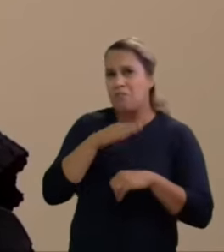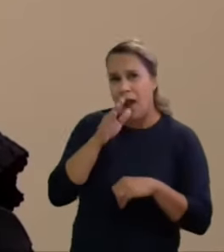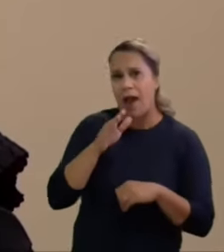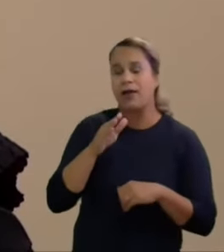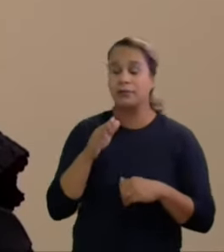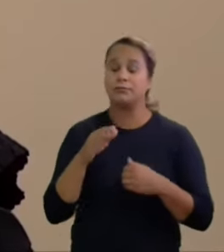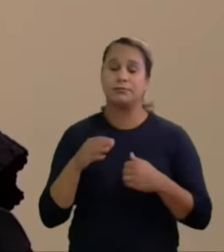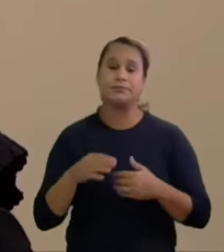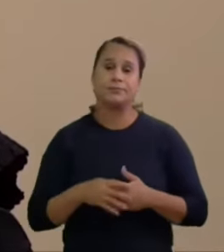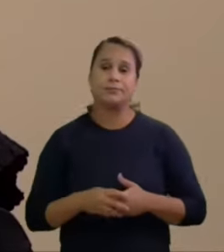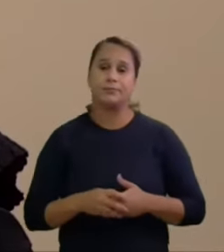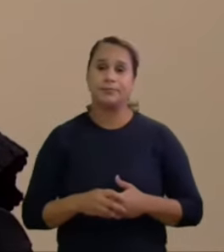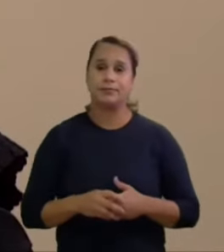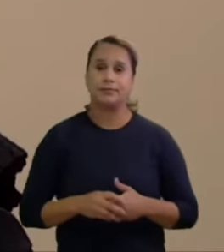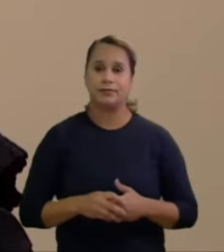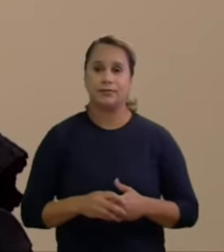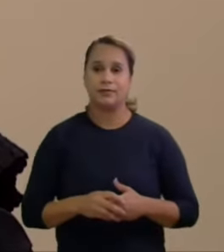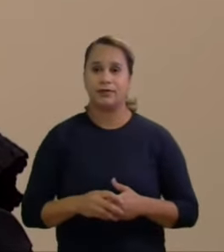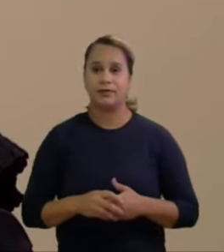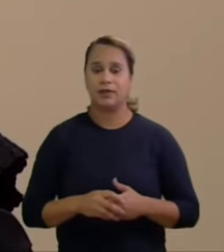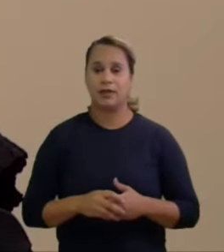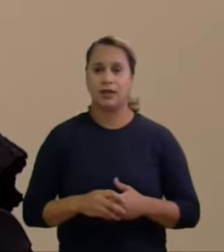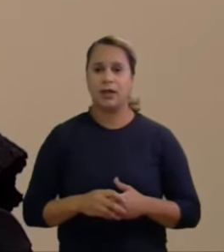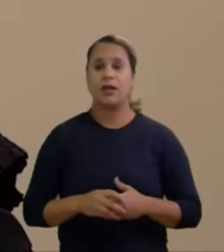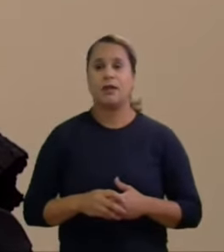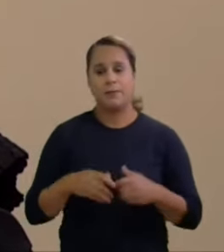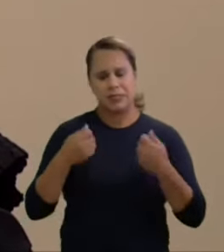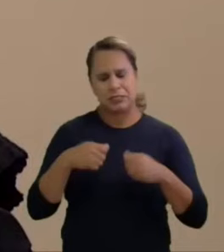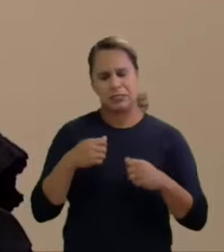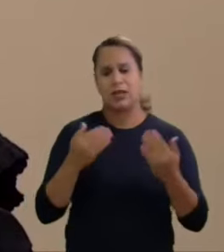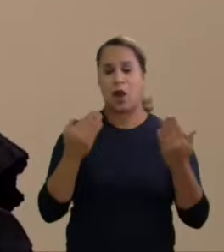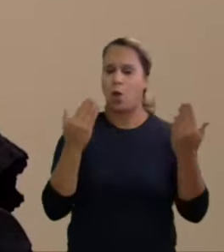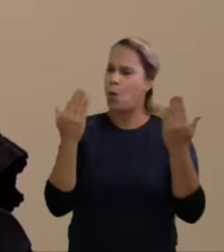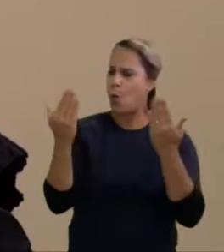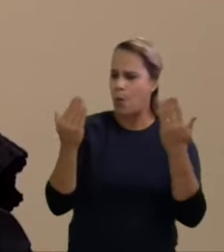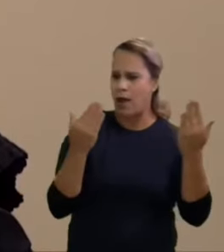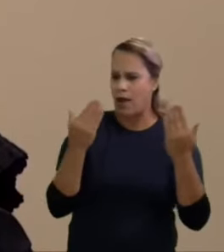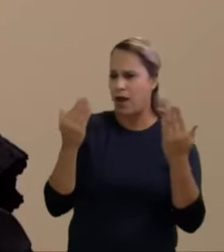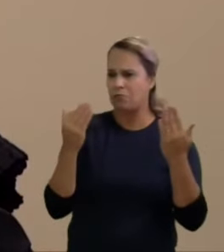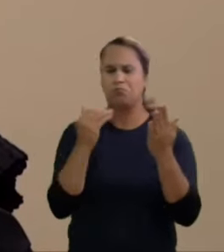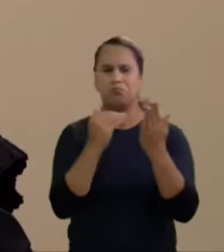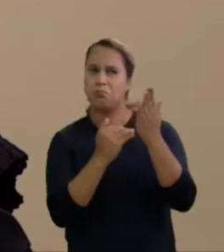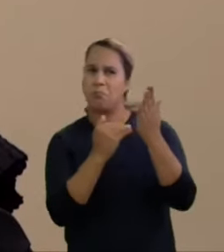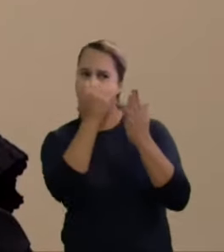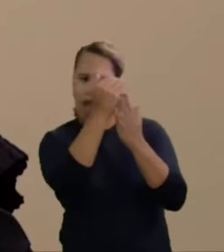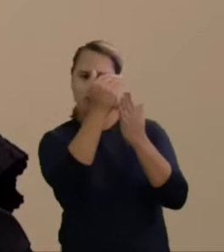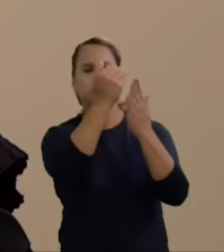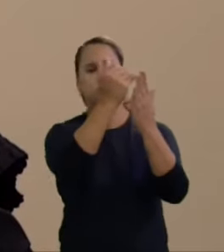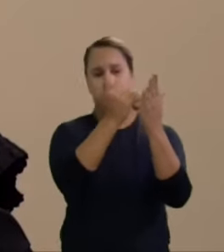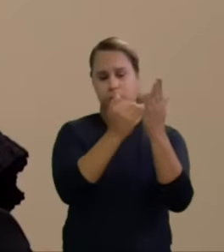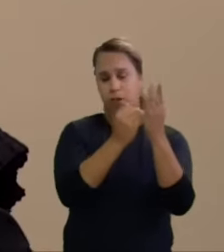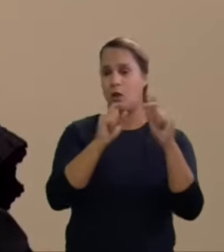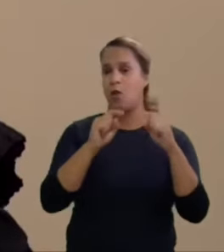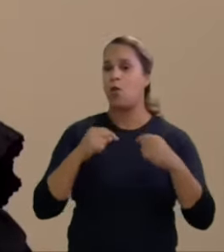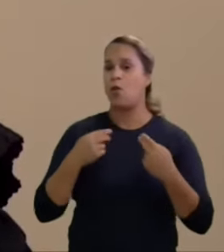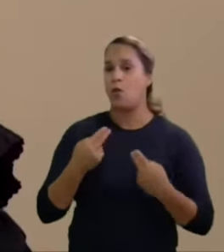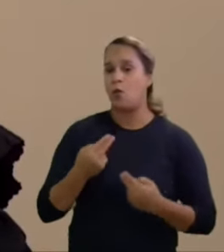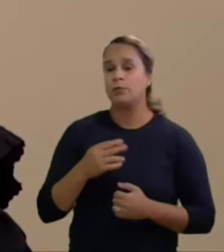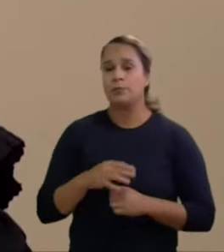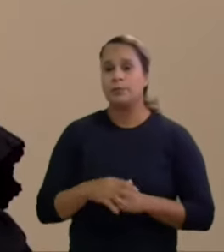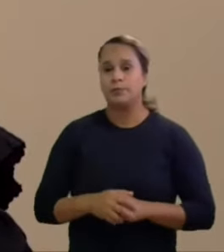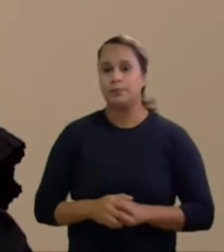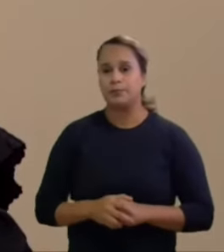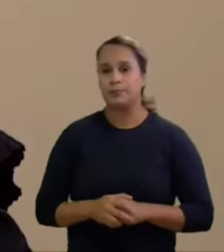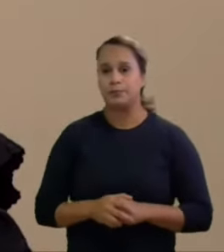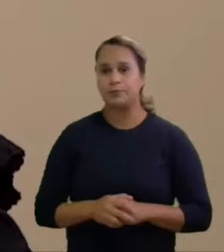o gasto acessível, é obviamente necessário comparar, estabelecer médias e excessos justamente porque o abuso consiste por definição em um